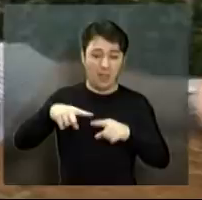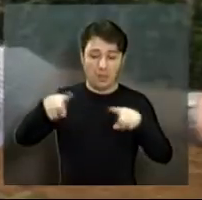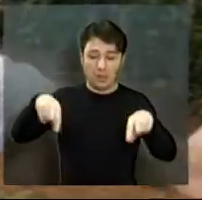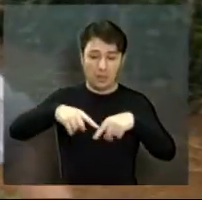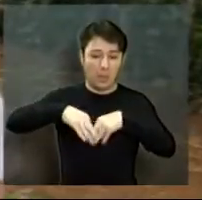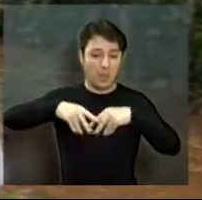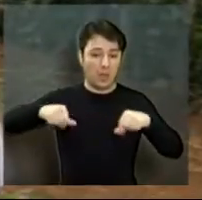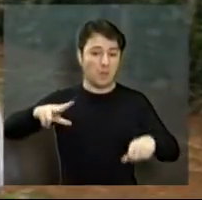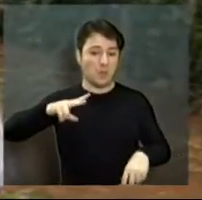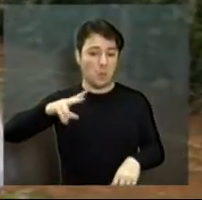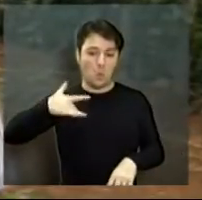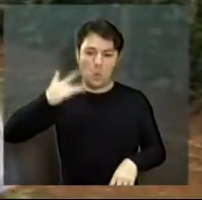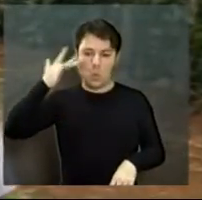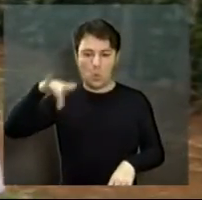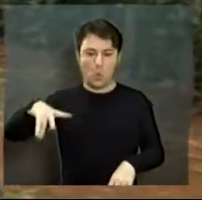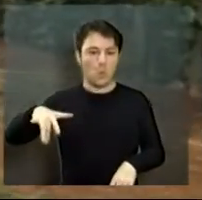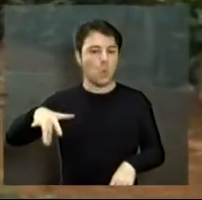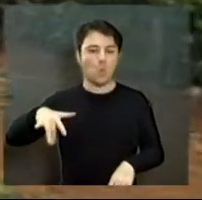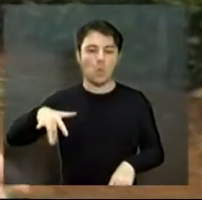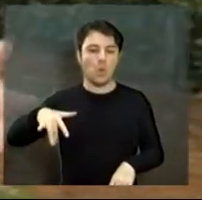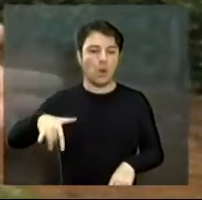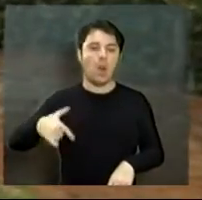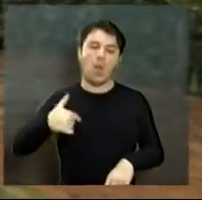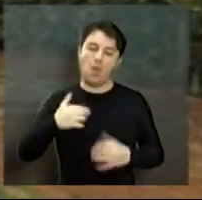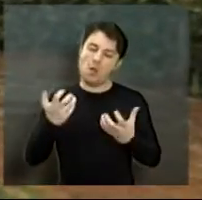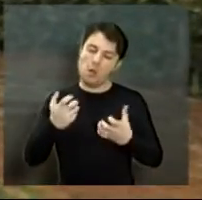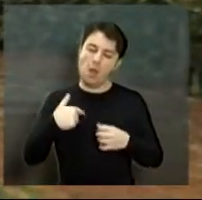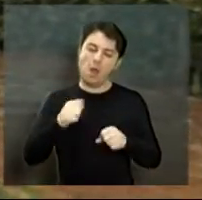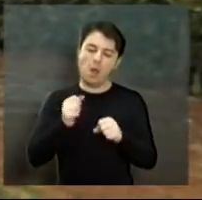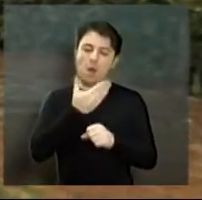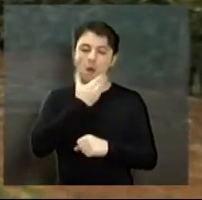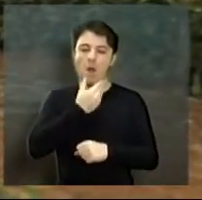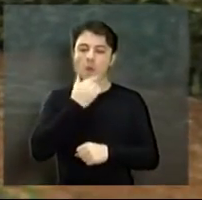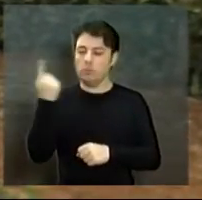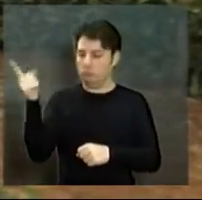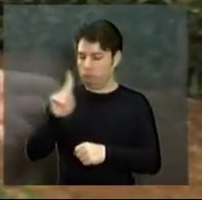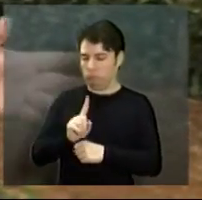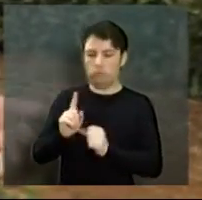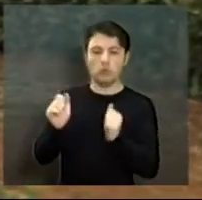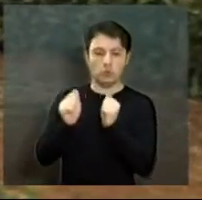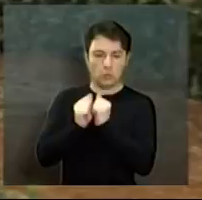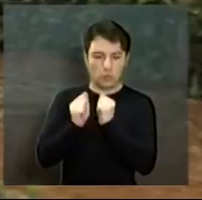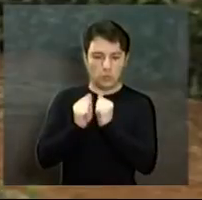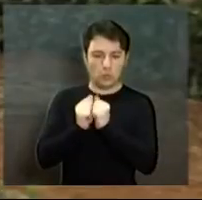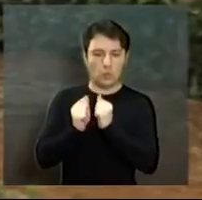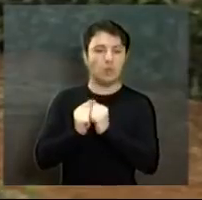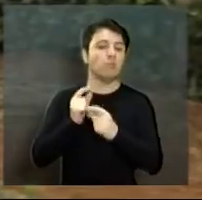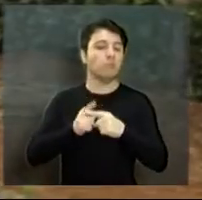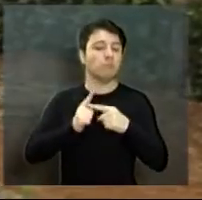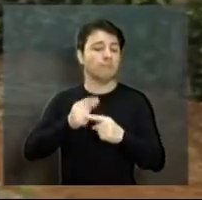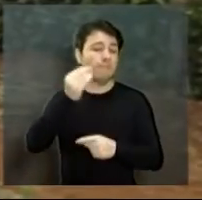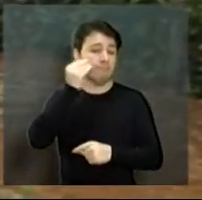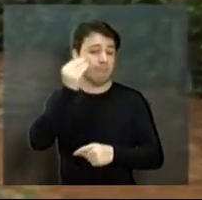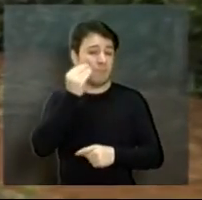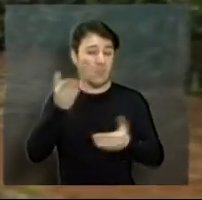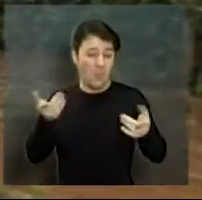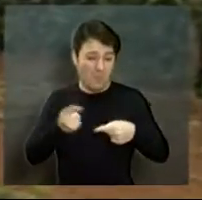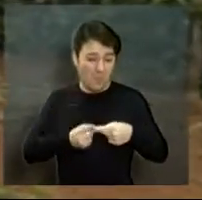estar trazendo, pedindo para o secretário estar vindo comigo para ver o que pode ser feito aqui. Do jeito que está, não tem condições.